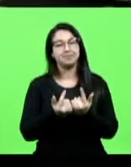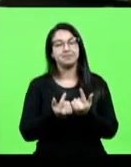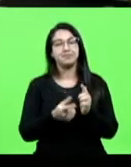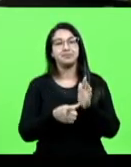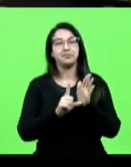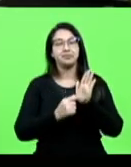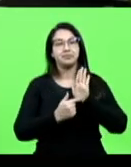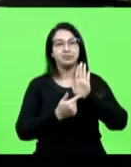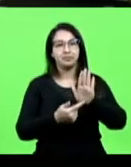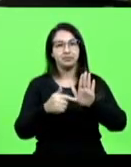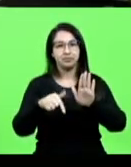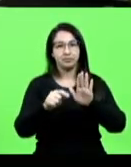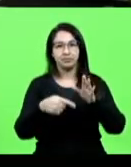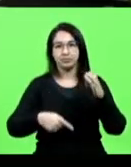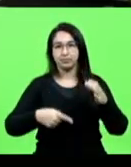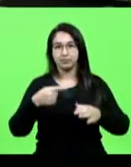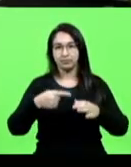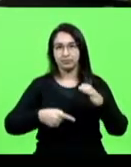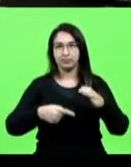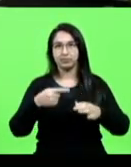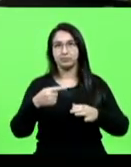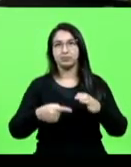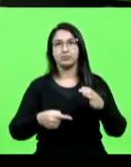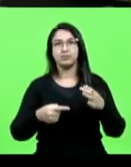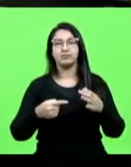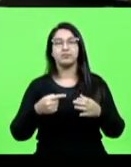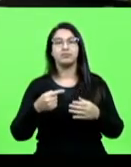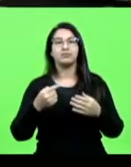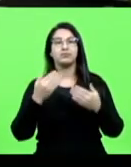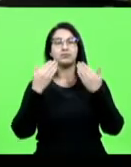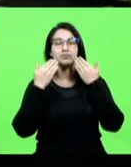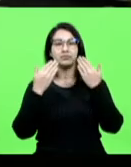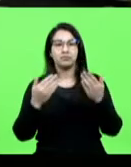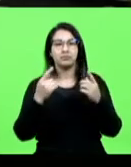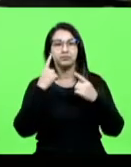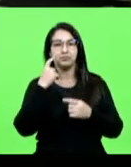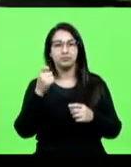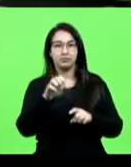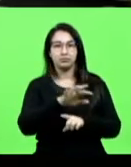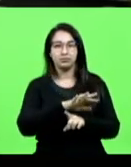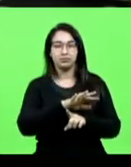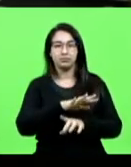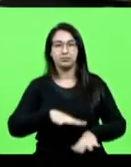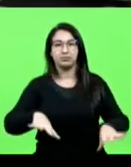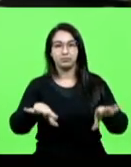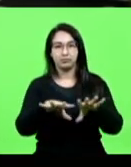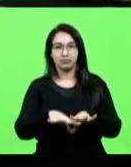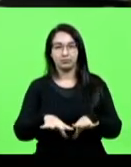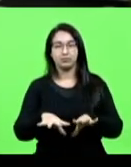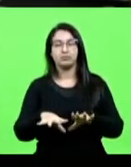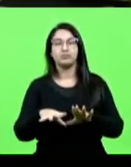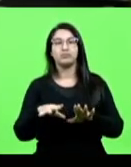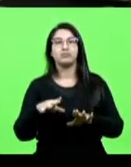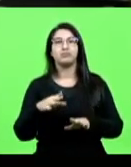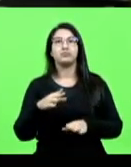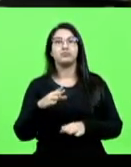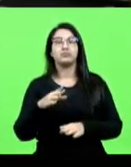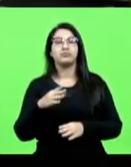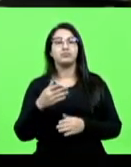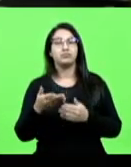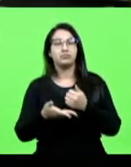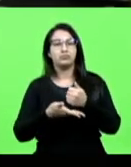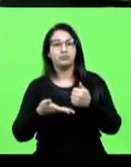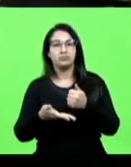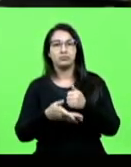comissão, reiterando constatar configurado o interesse coletivo quanto à norma pretendida, com fundamento nos